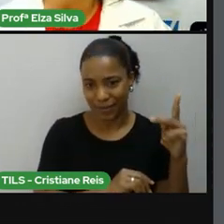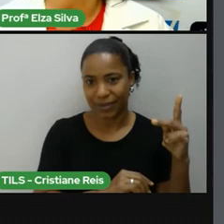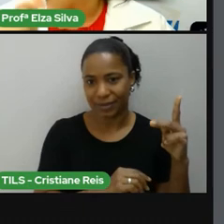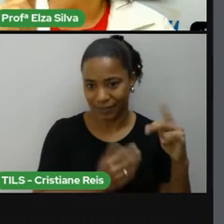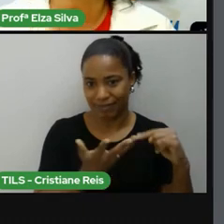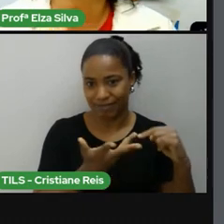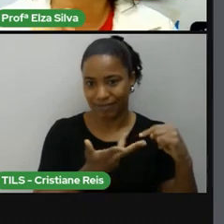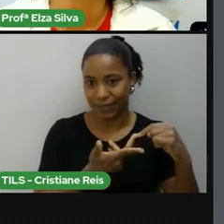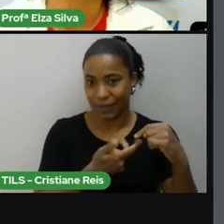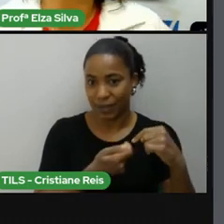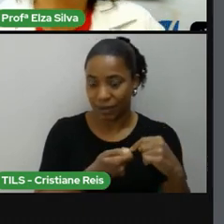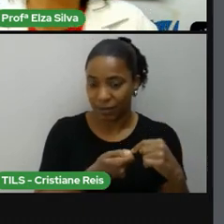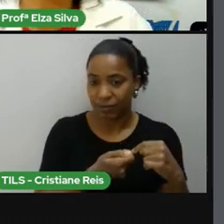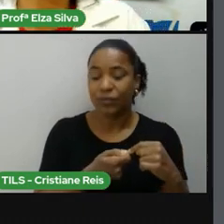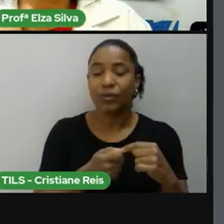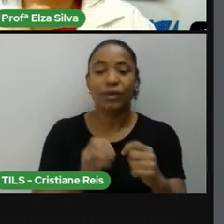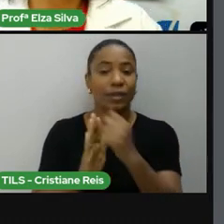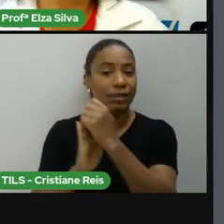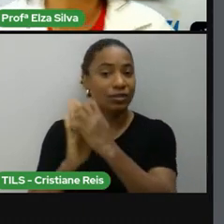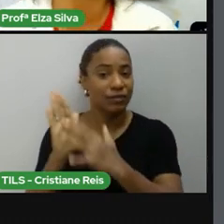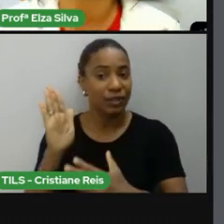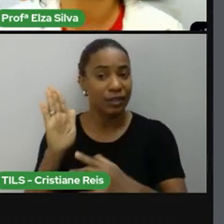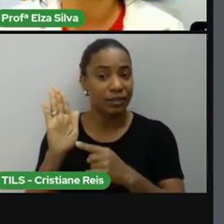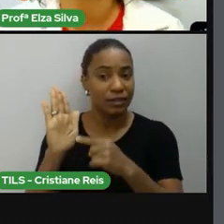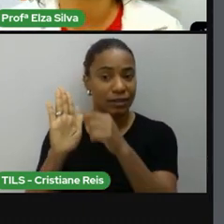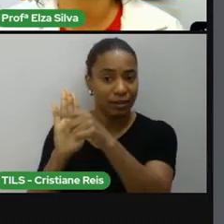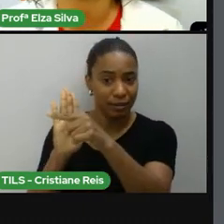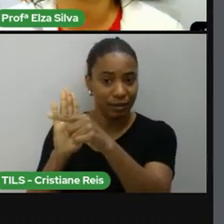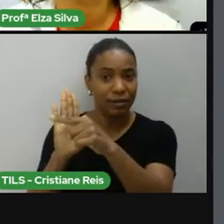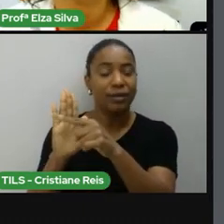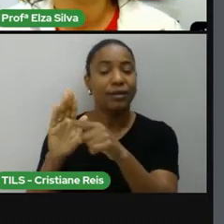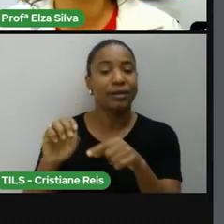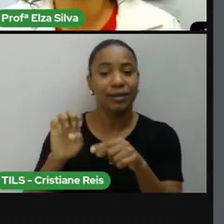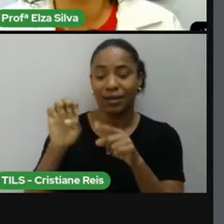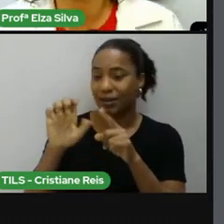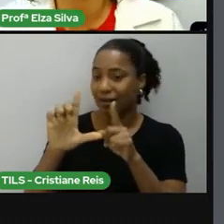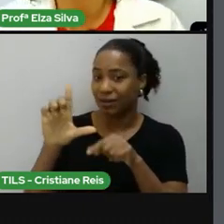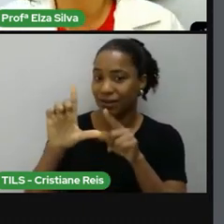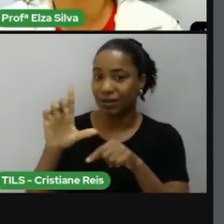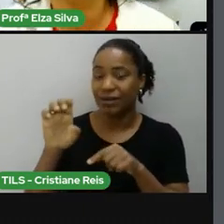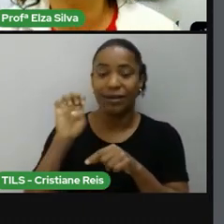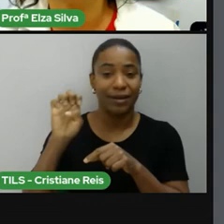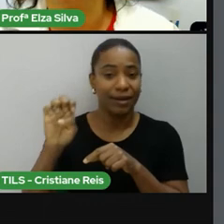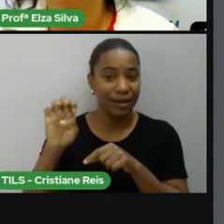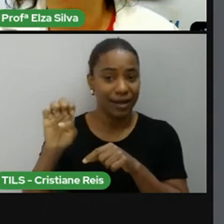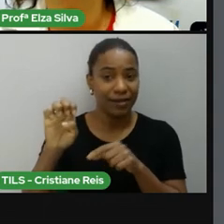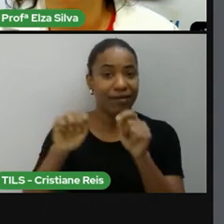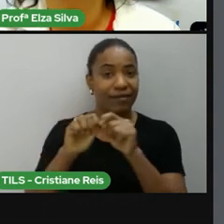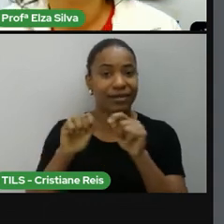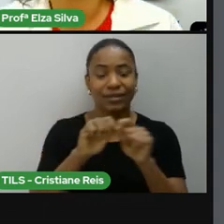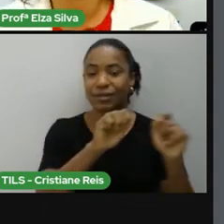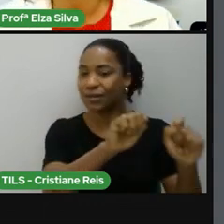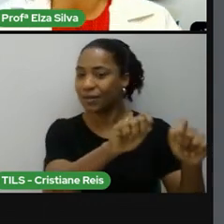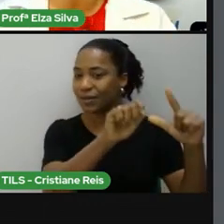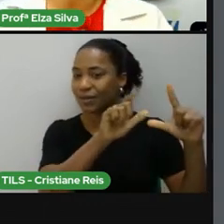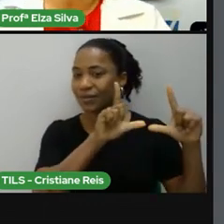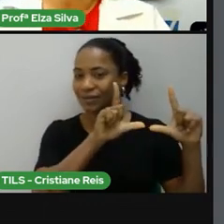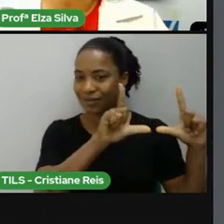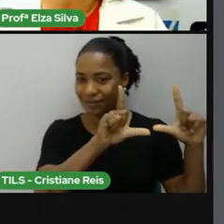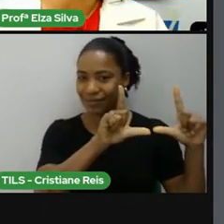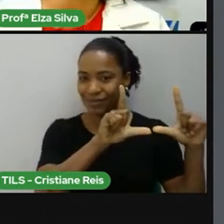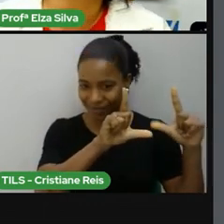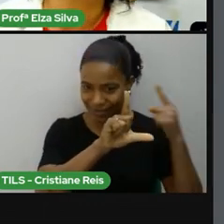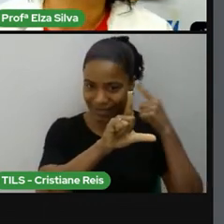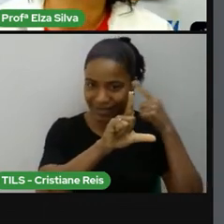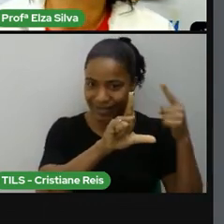porque na atividade impressa na atividade letra E você vai produzir um cartaz Então é importante que